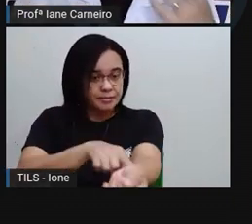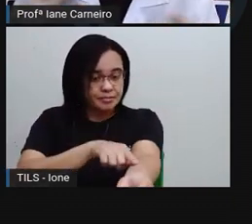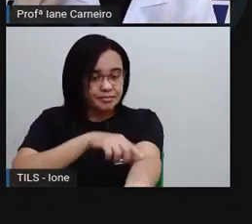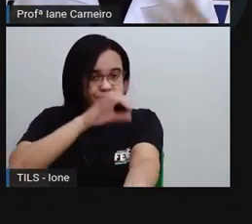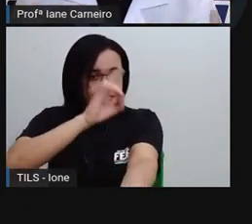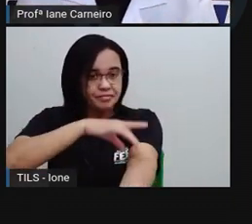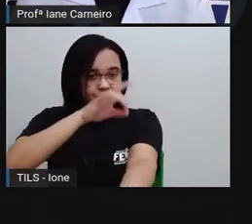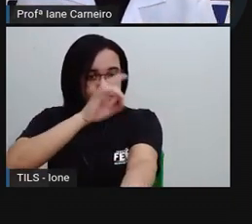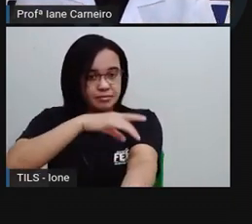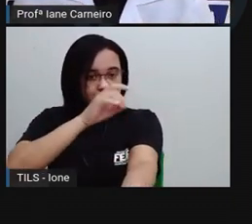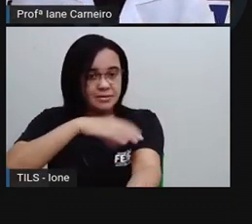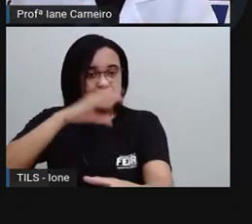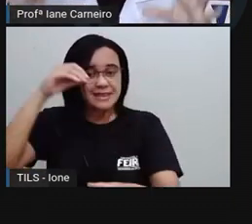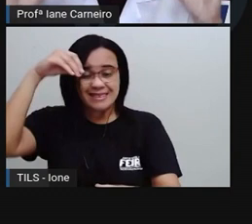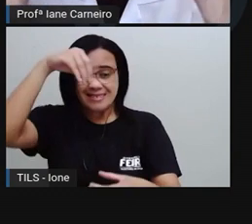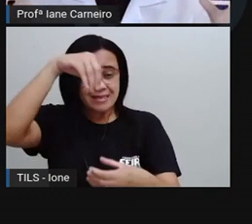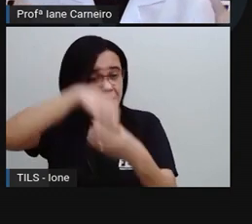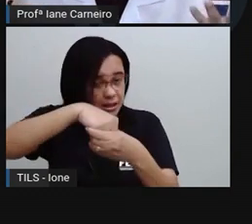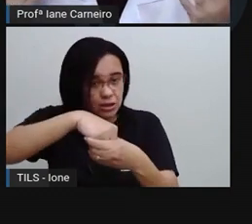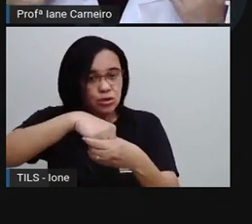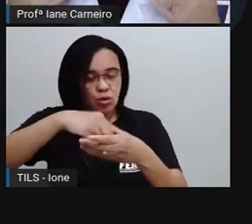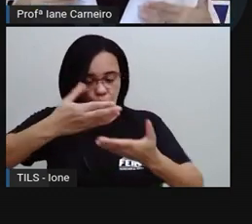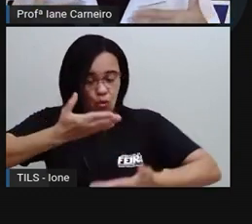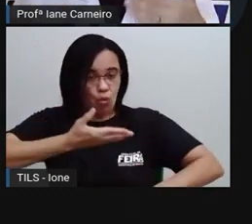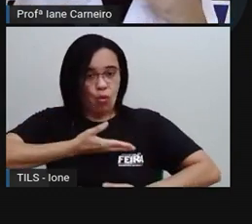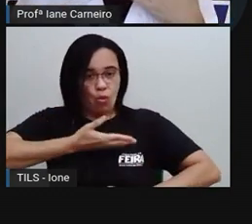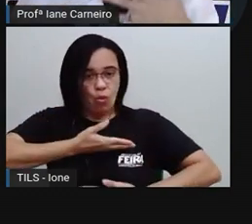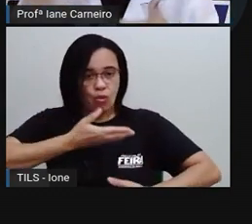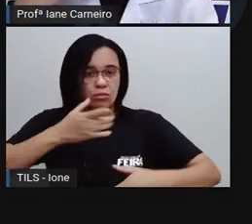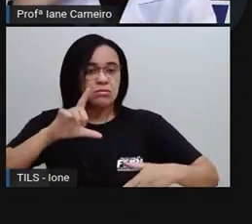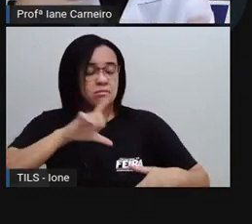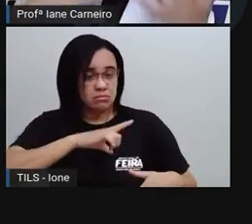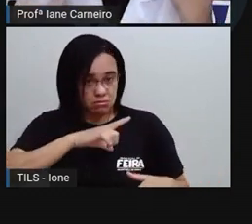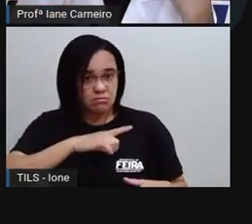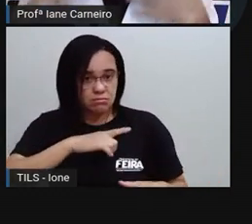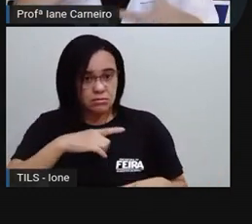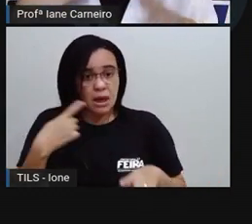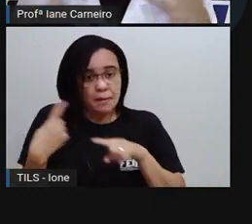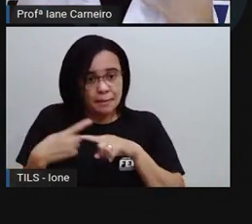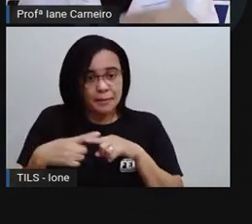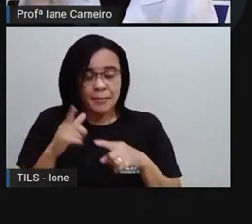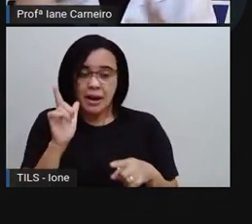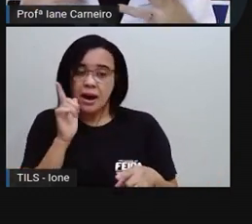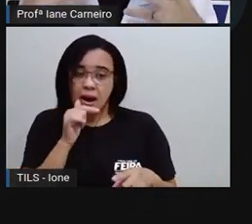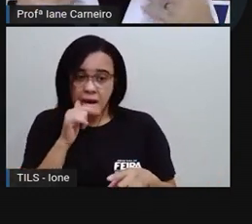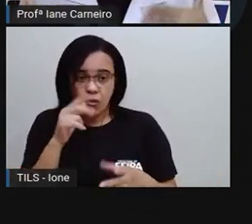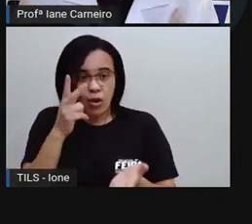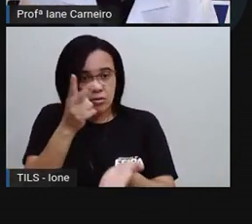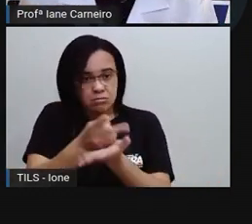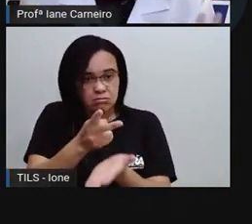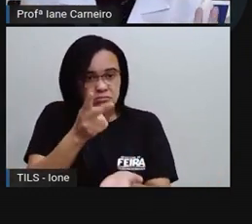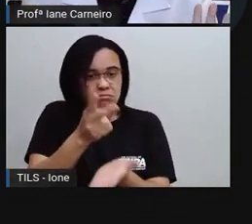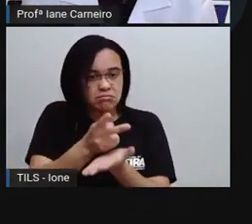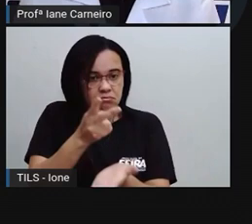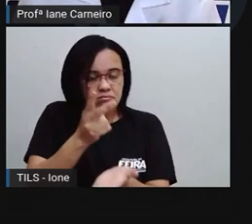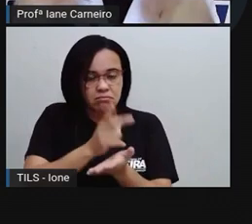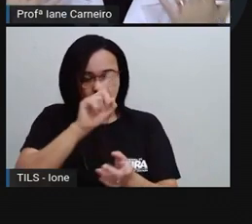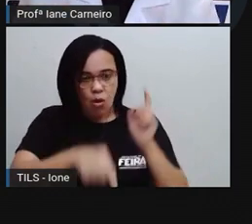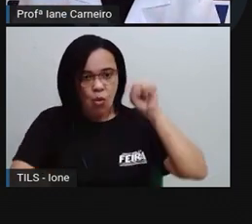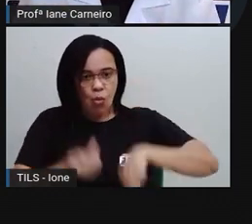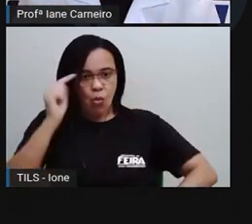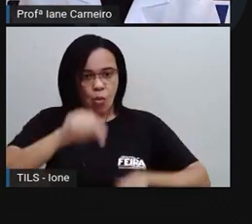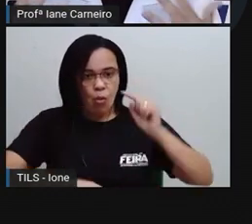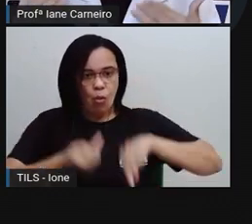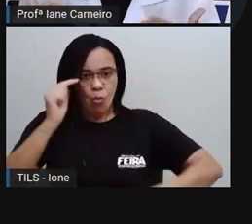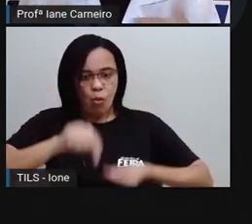dentro dos nossos órgãos. Então, a água que a gente bebe, ela vai mantendo o nosso corpo, nossos órgãos funcionando. E